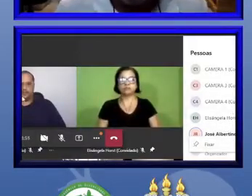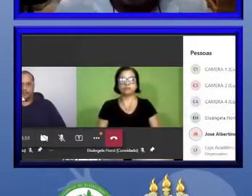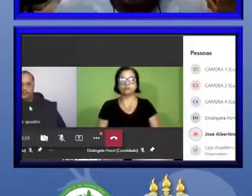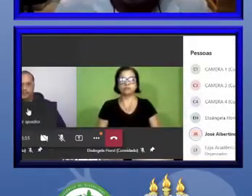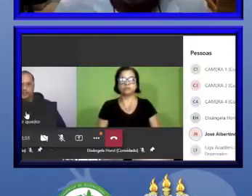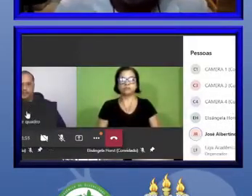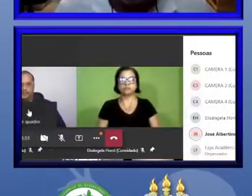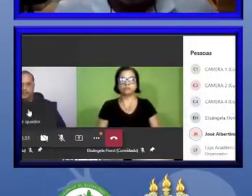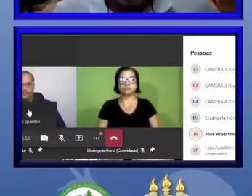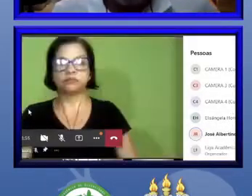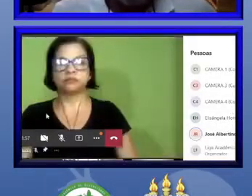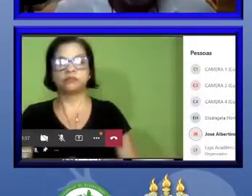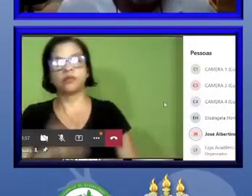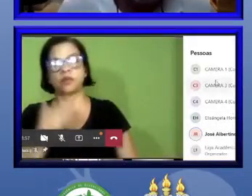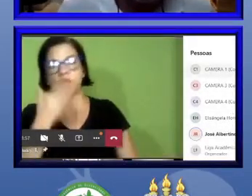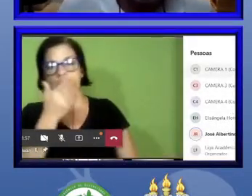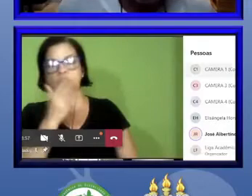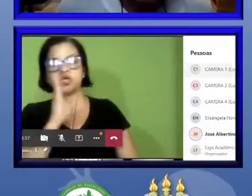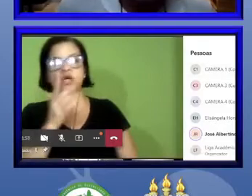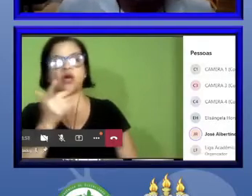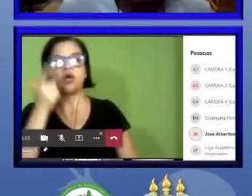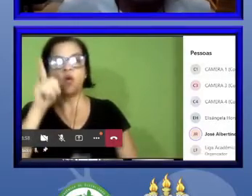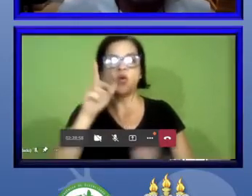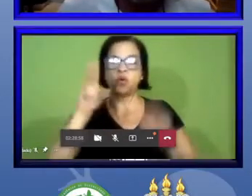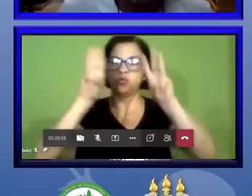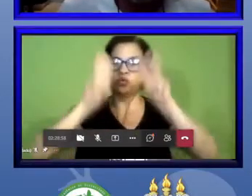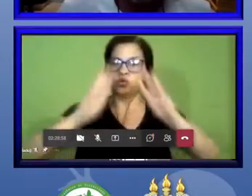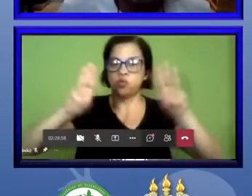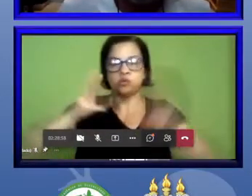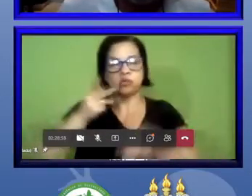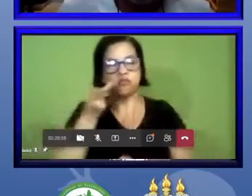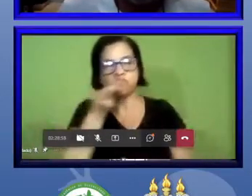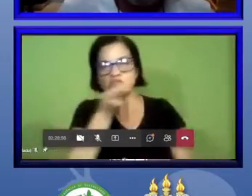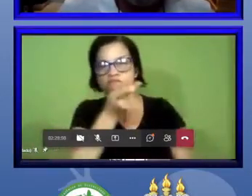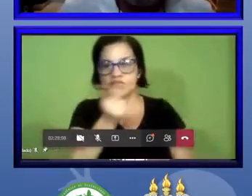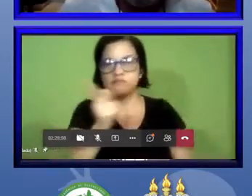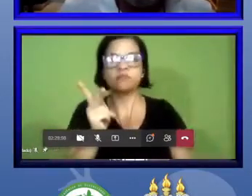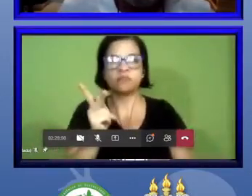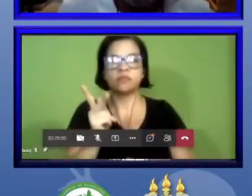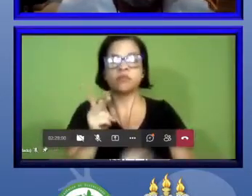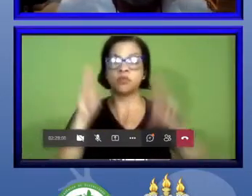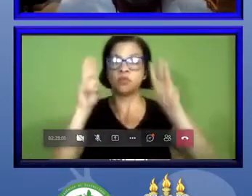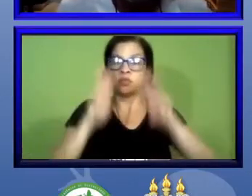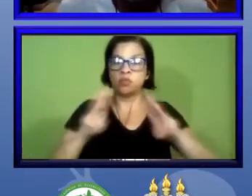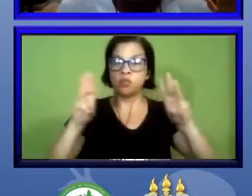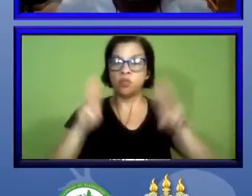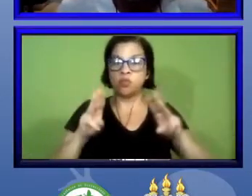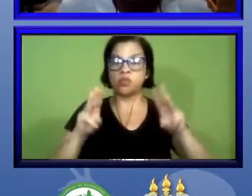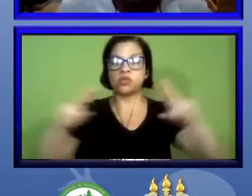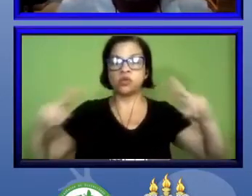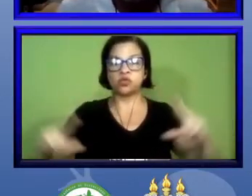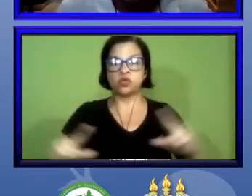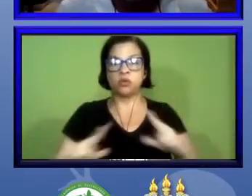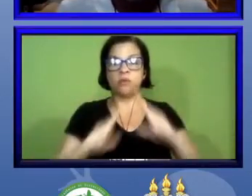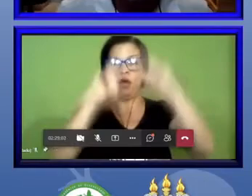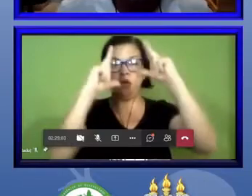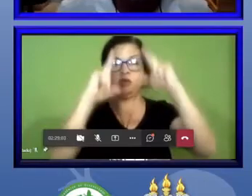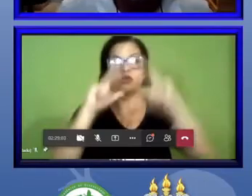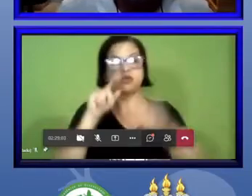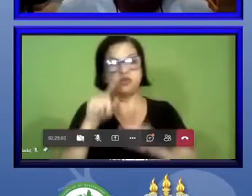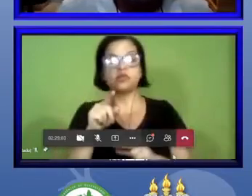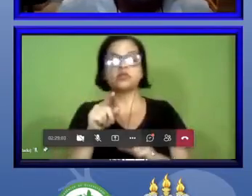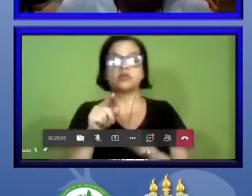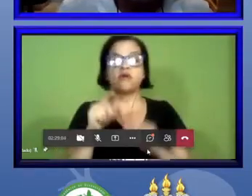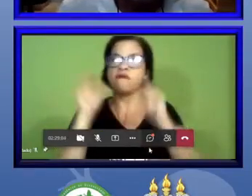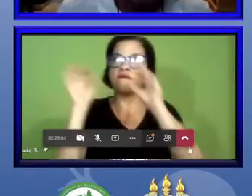Aqui já é outro museu que foi visitado no Museu de Paris onde você praticamente vê